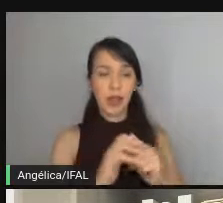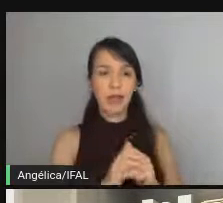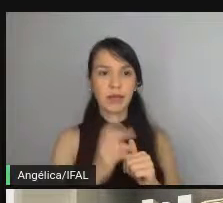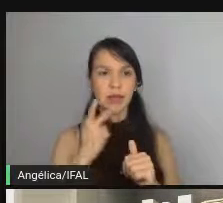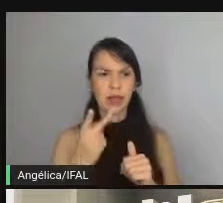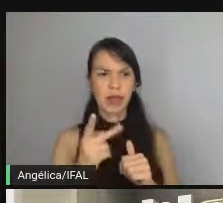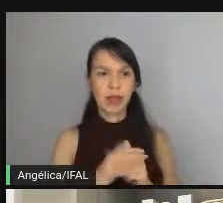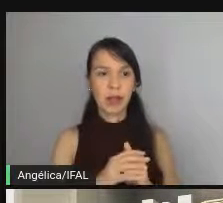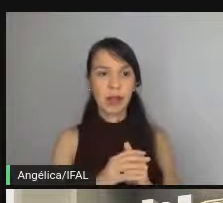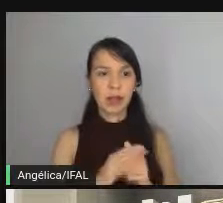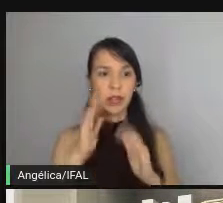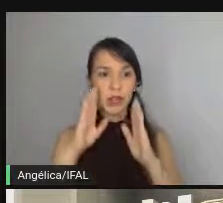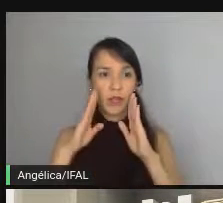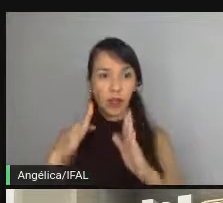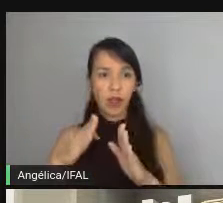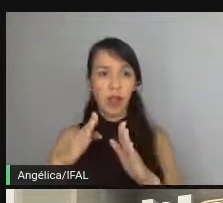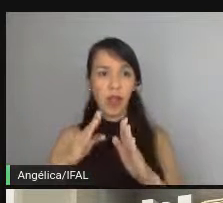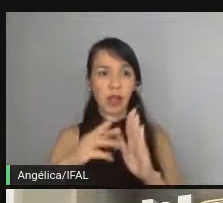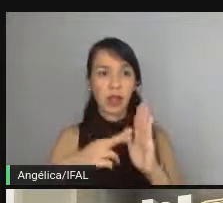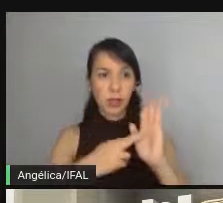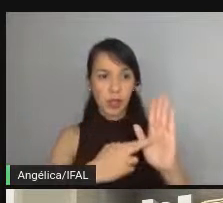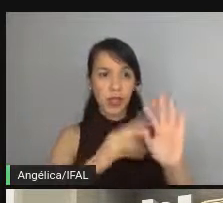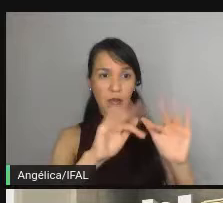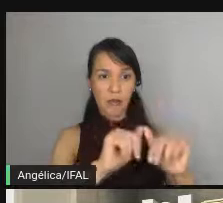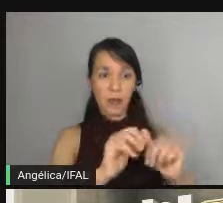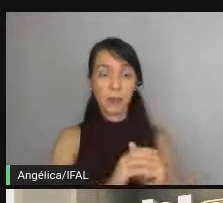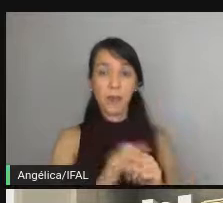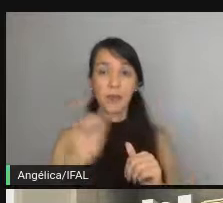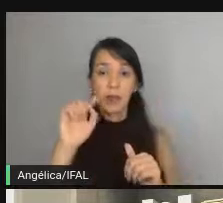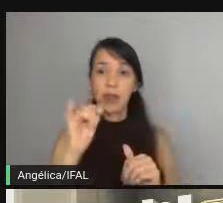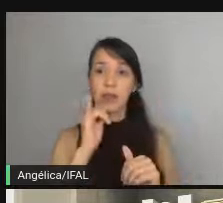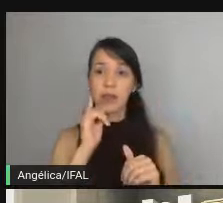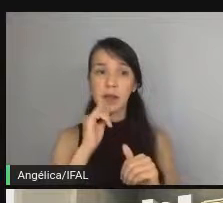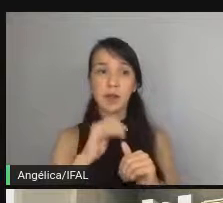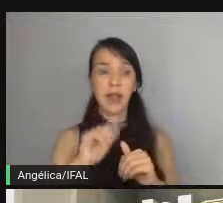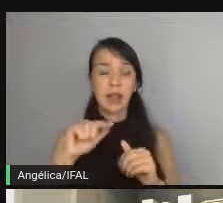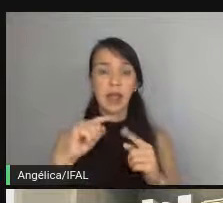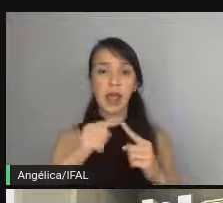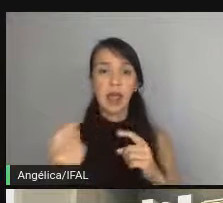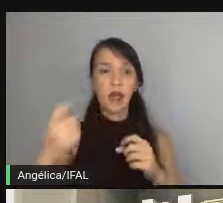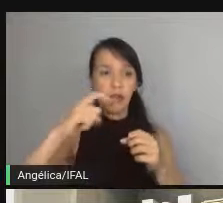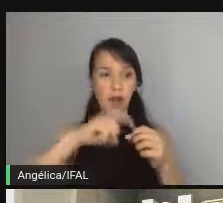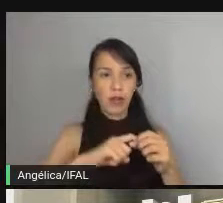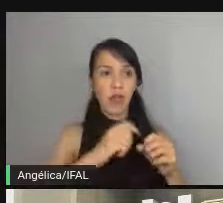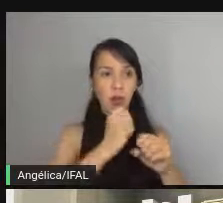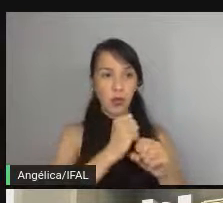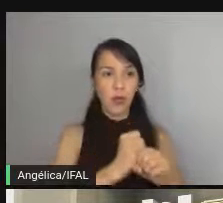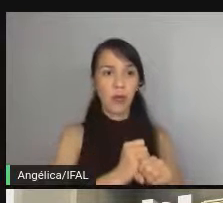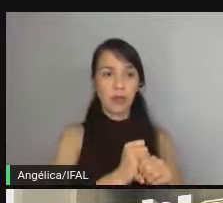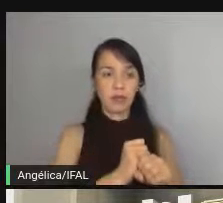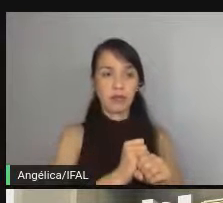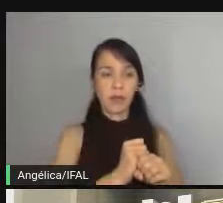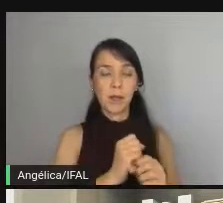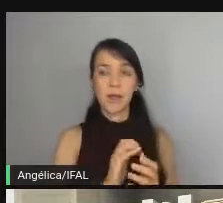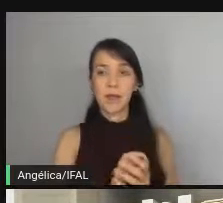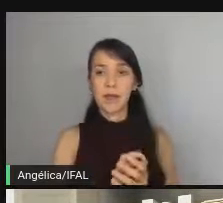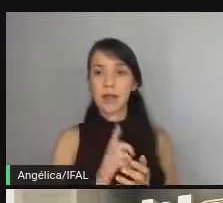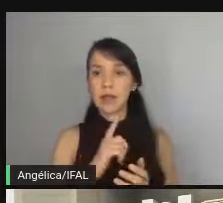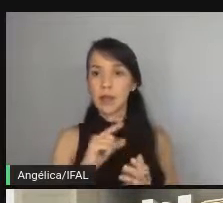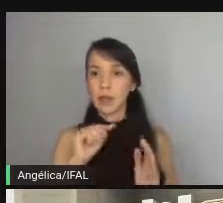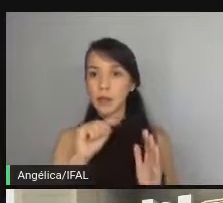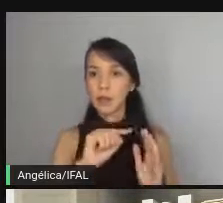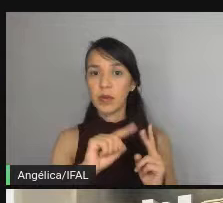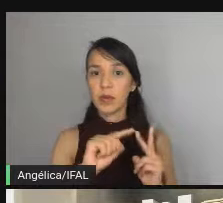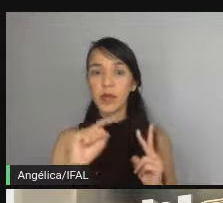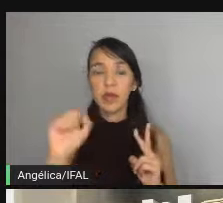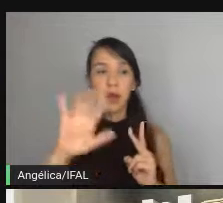falei em a gente focar no resultado final o resultado final nesse caso do sucesso é retornar um valor final calculado e ponto e qual é